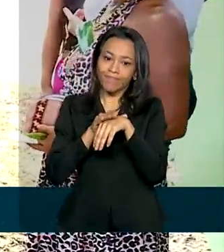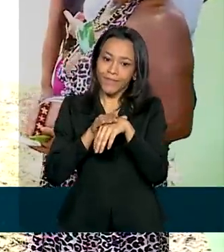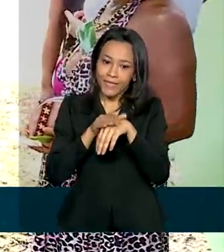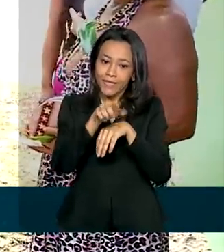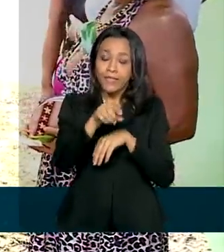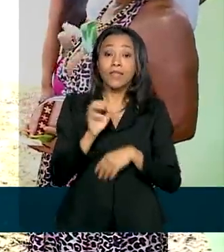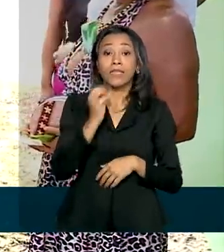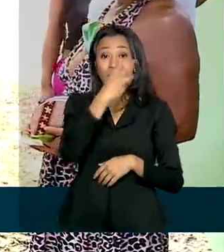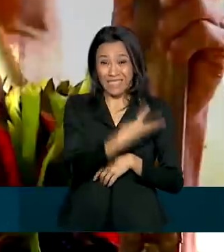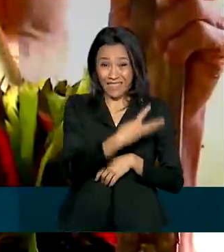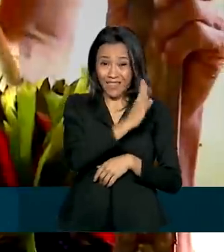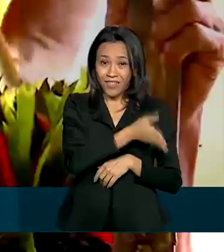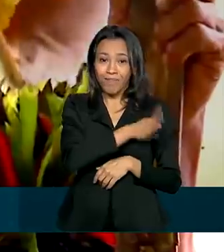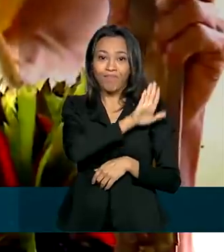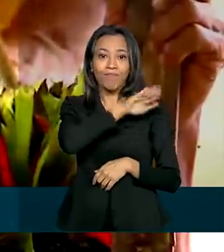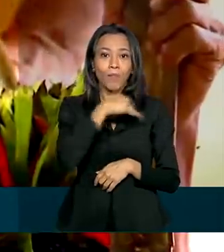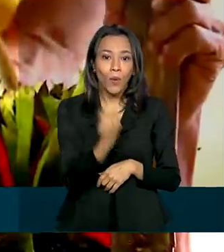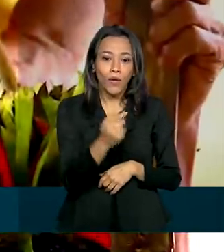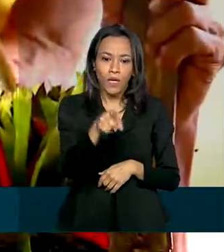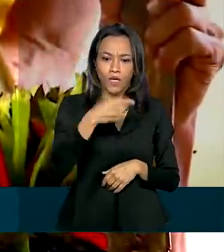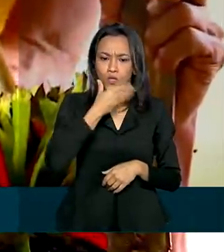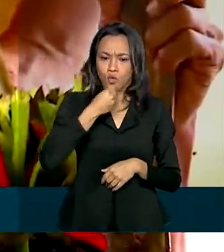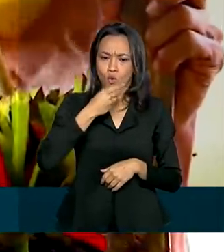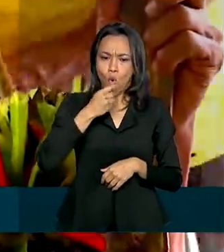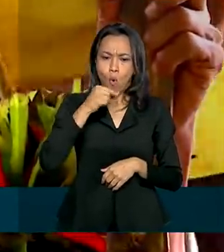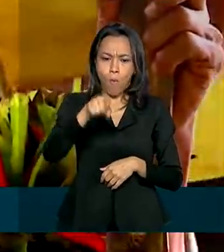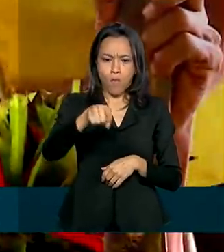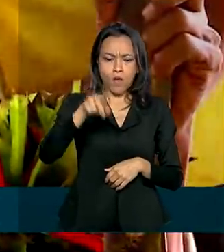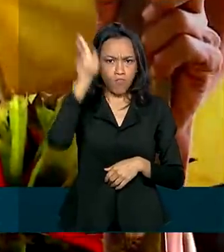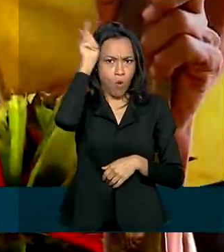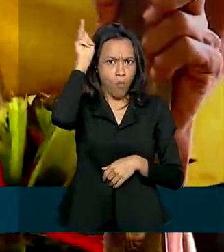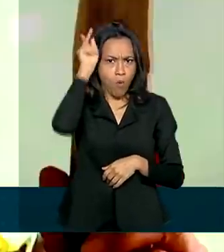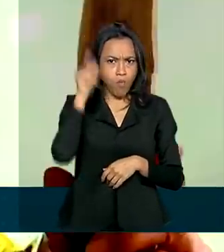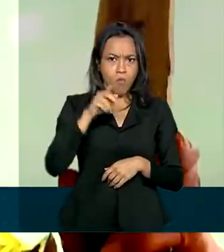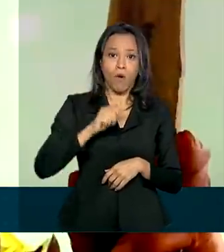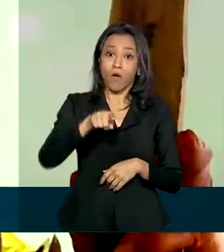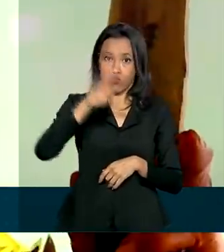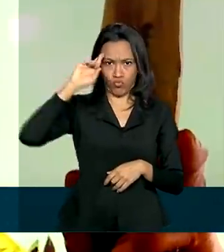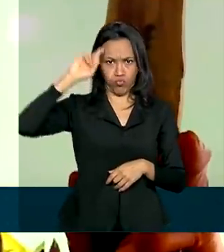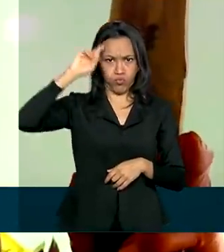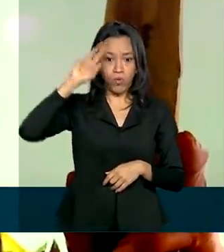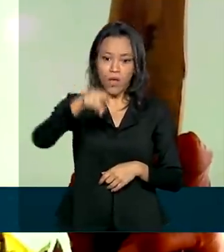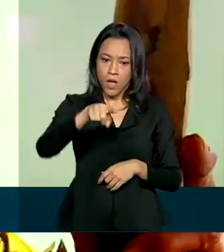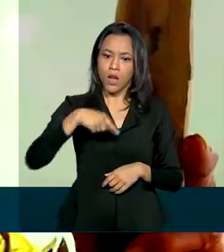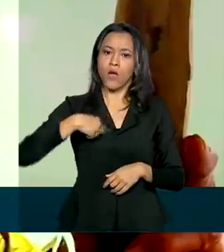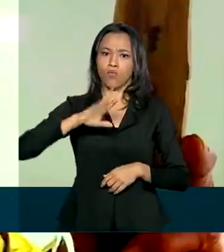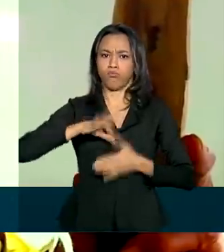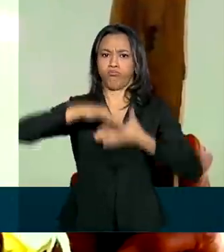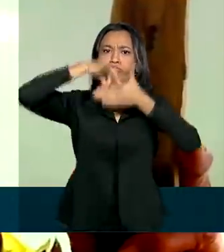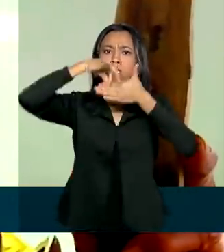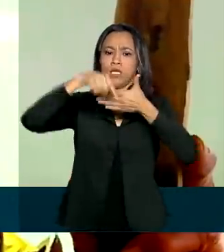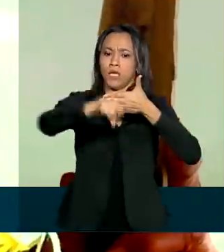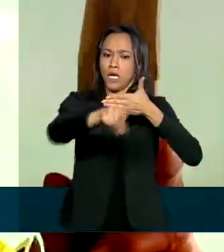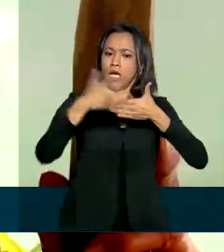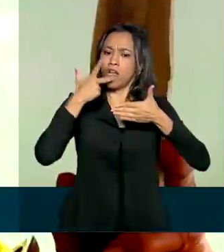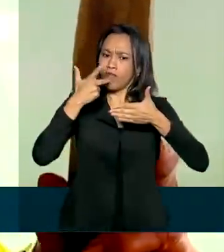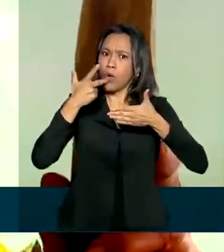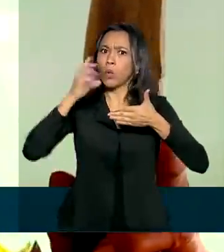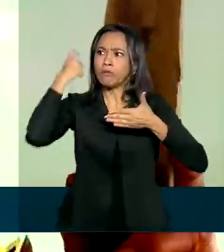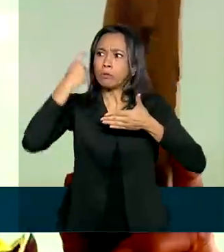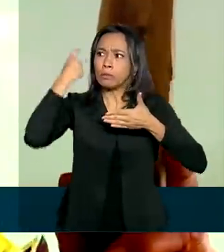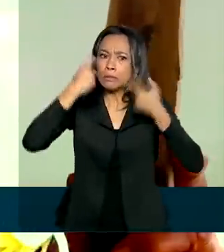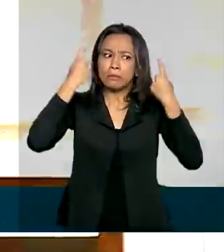e três morreram. O cacique Henrique lidera a aldeia União. No dialeto Yanomami, ele contou que a doença